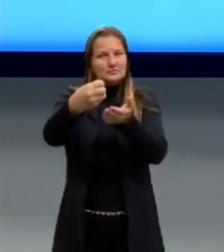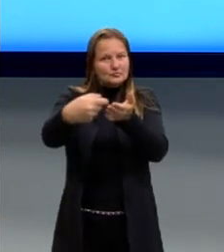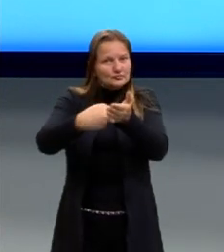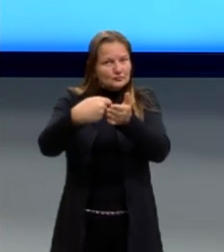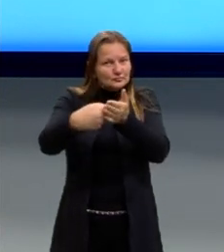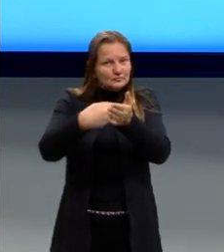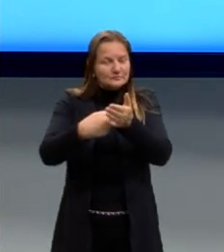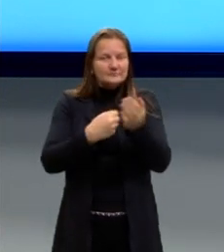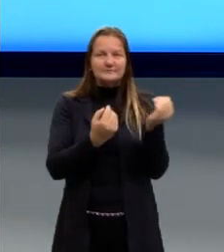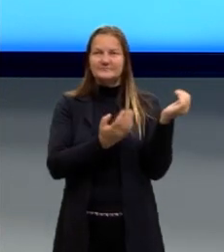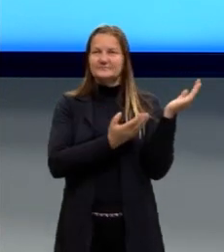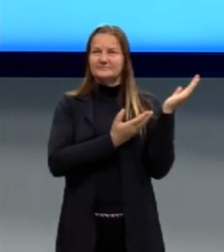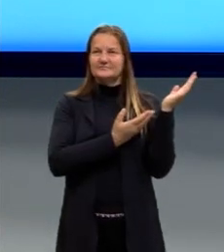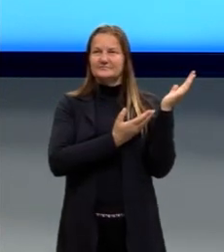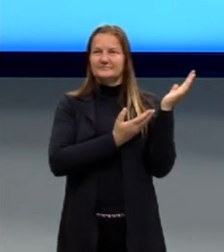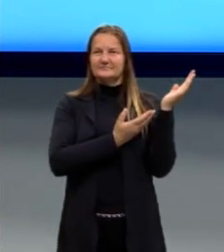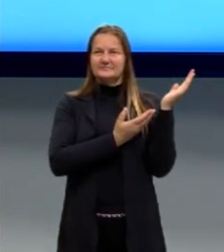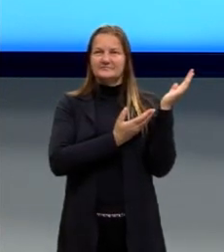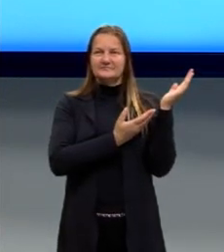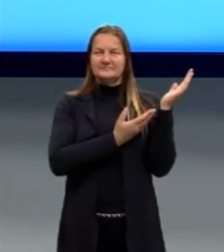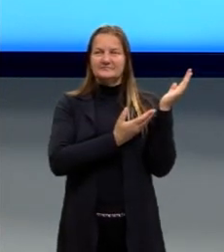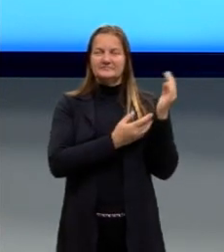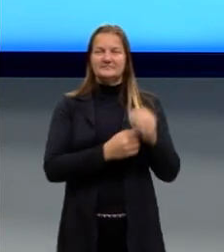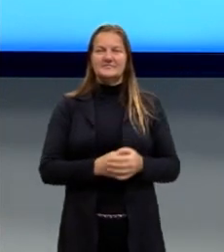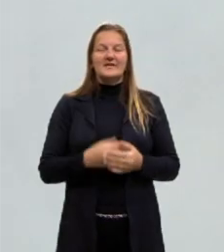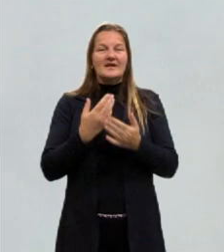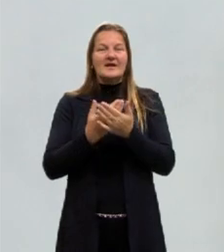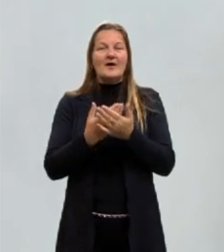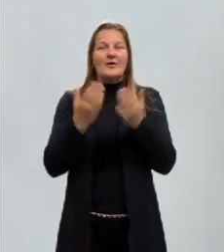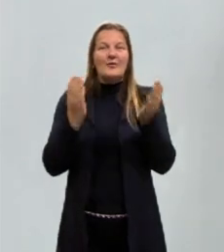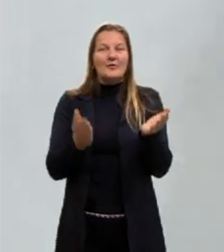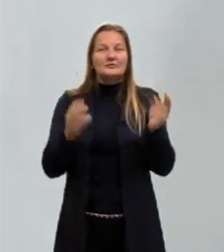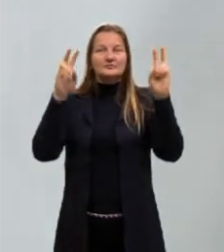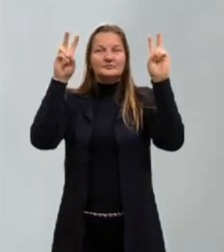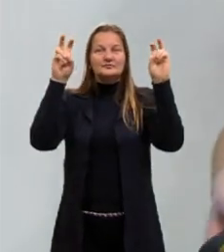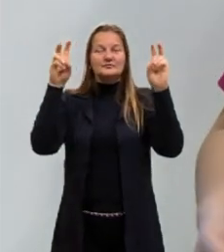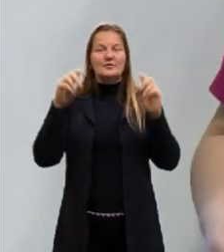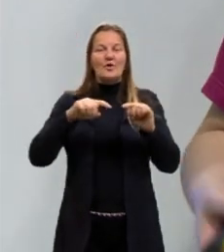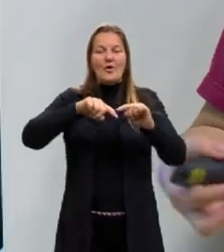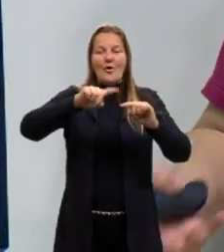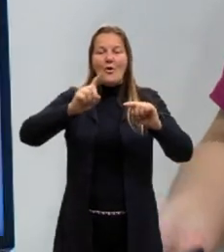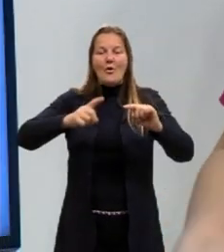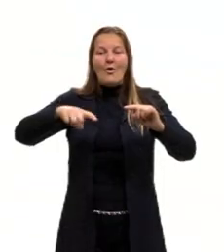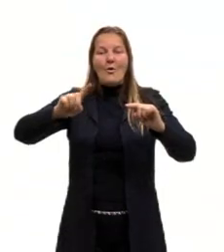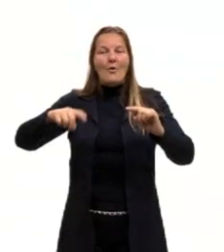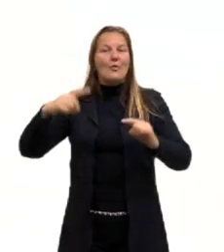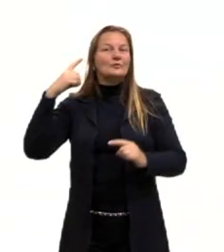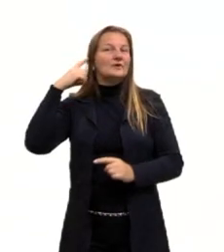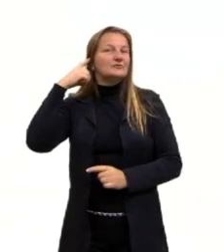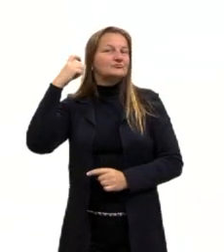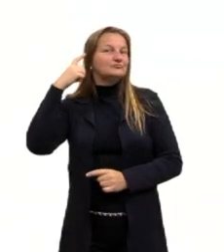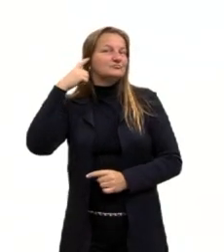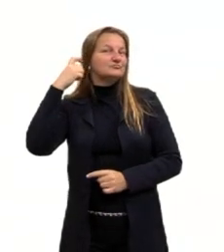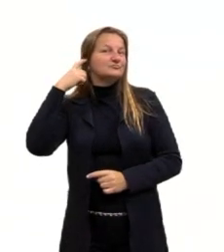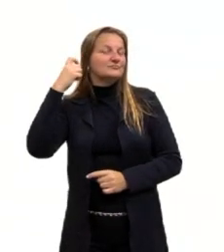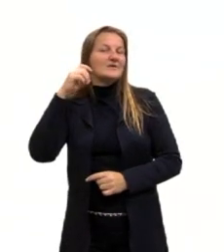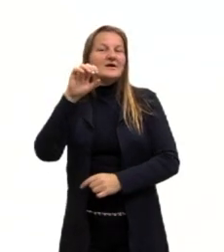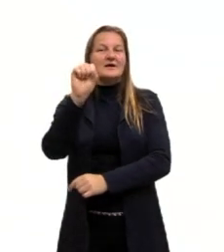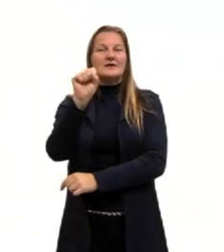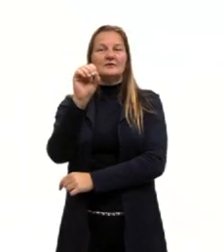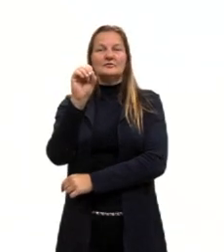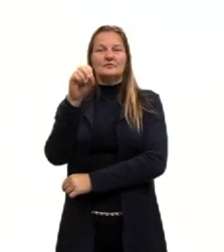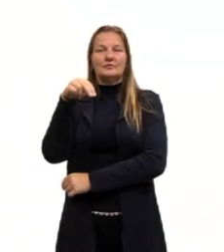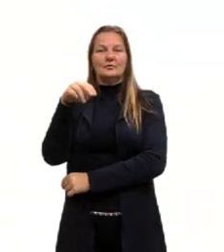vocês, certo? Então a nossa aula de hoje é intitulada Ondas Sonoras 1. A gente vai seguir então nesse